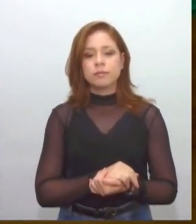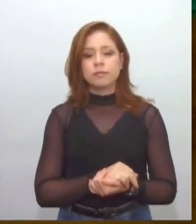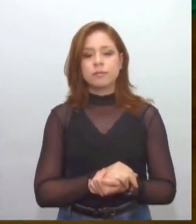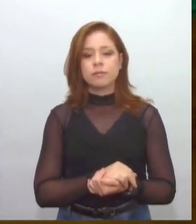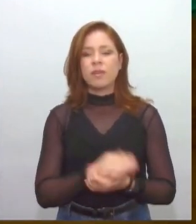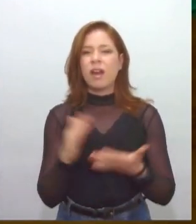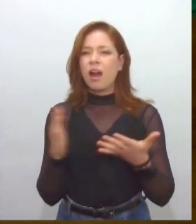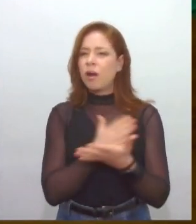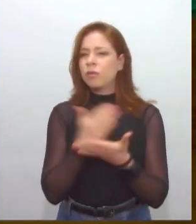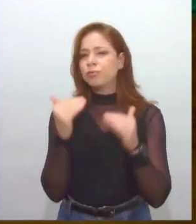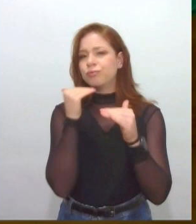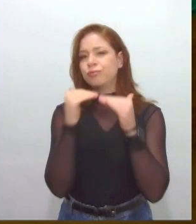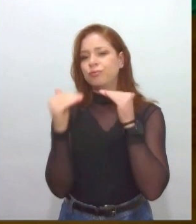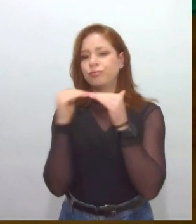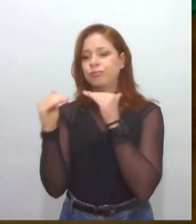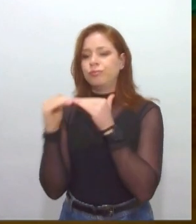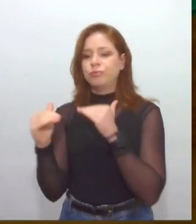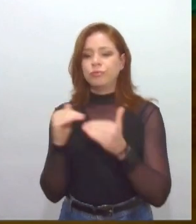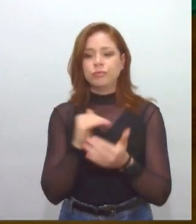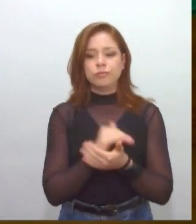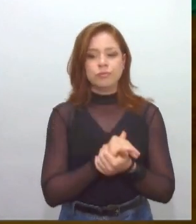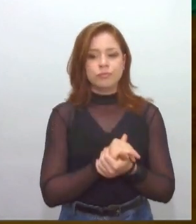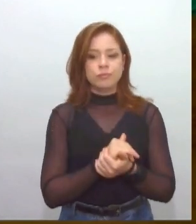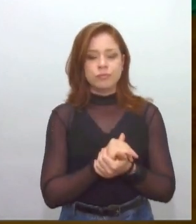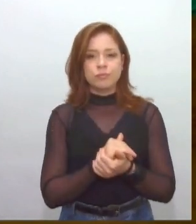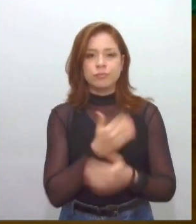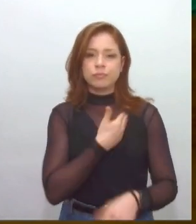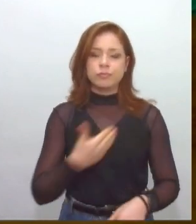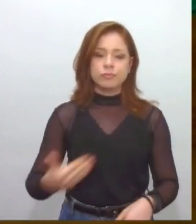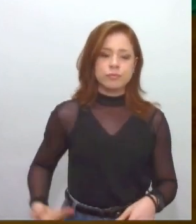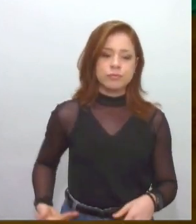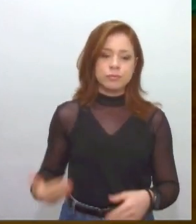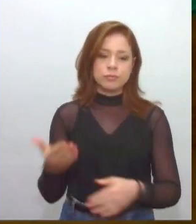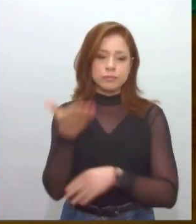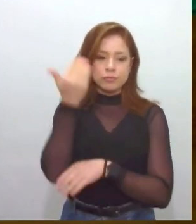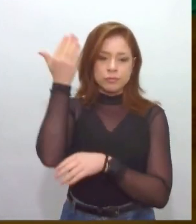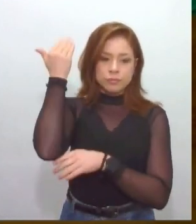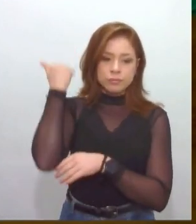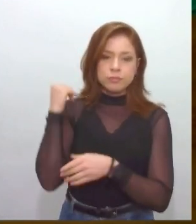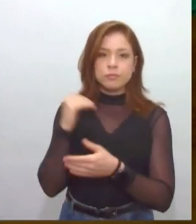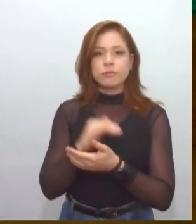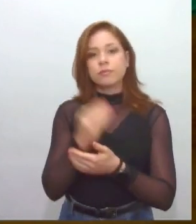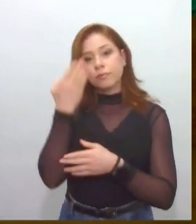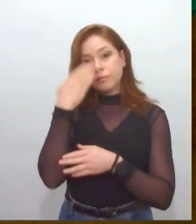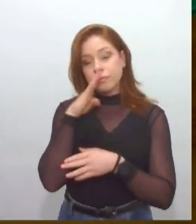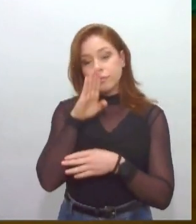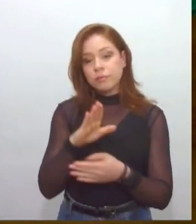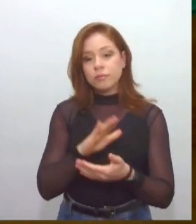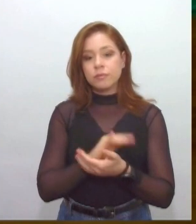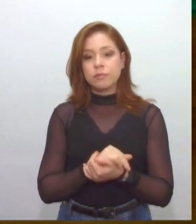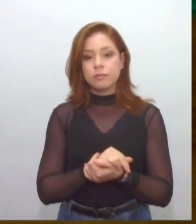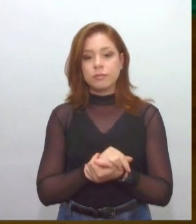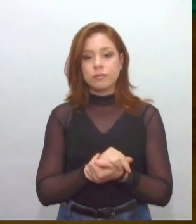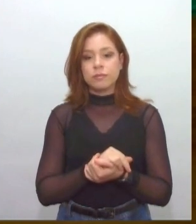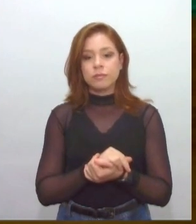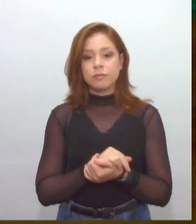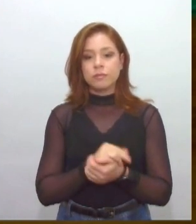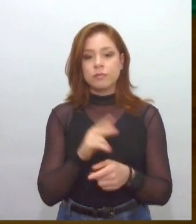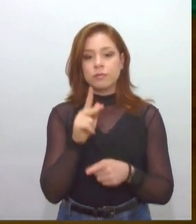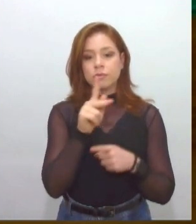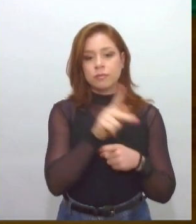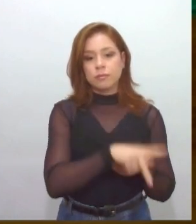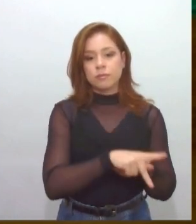com o governo da República, principalmente, o presidente Arthur